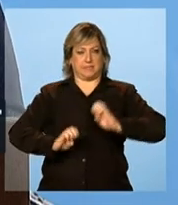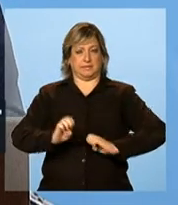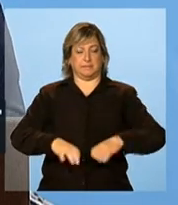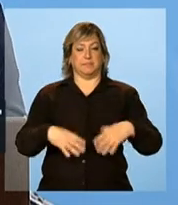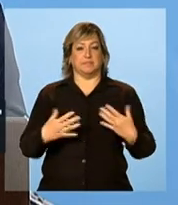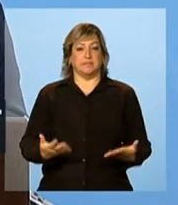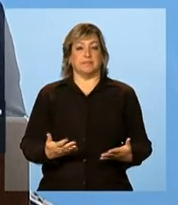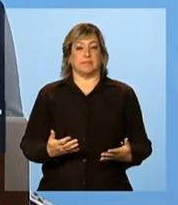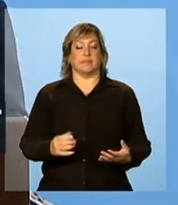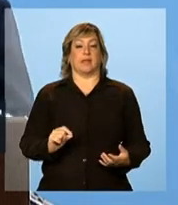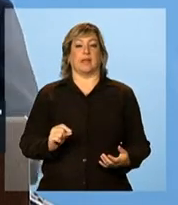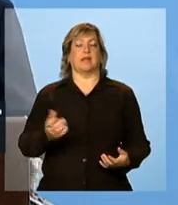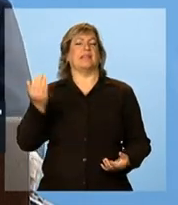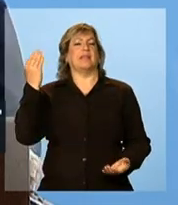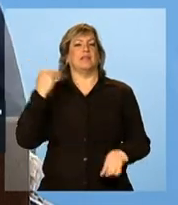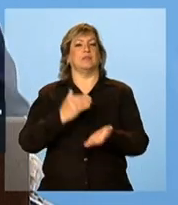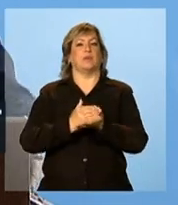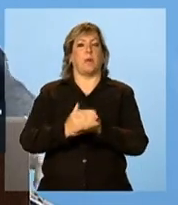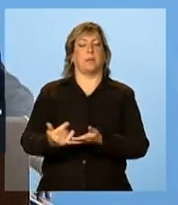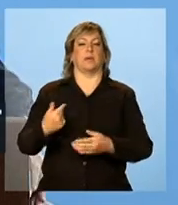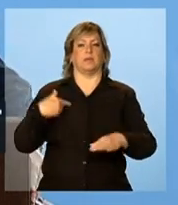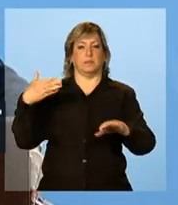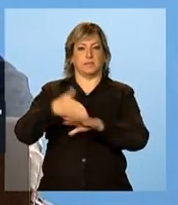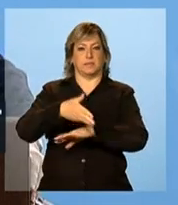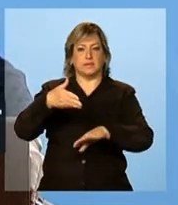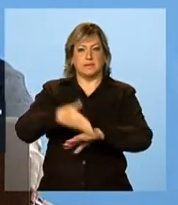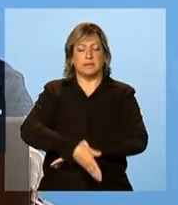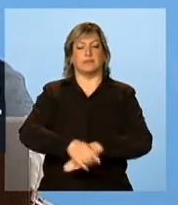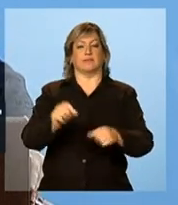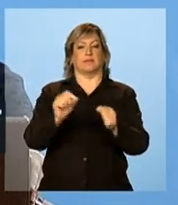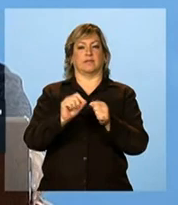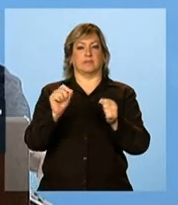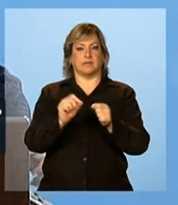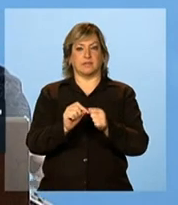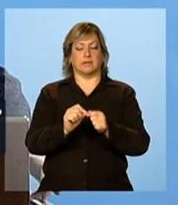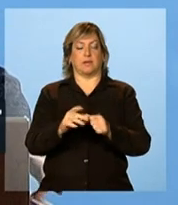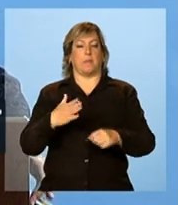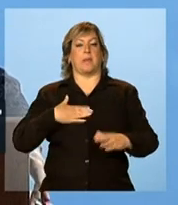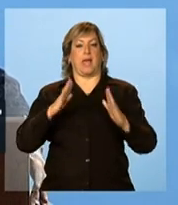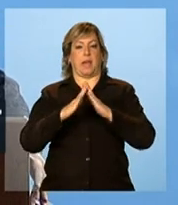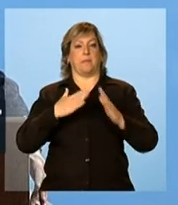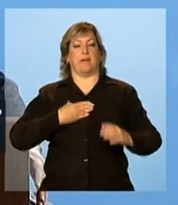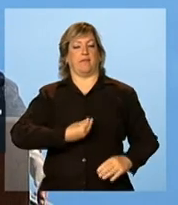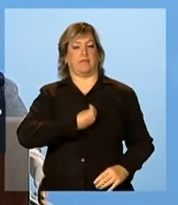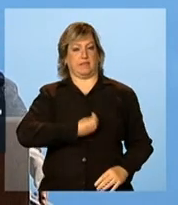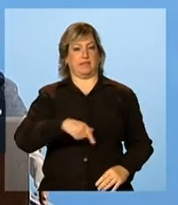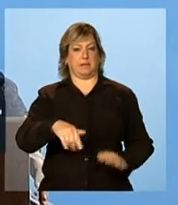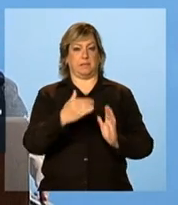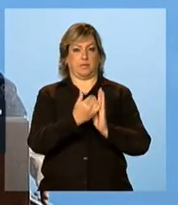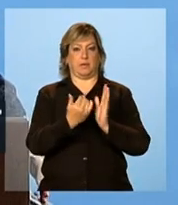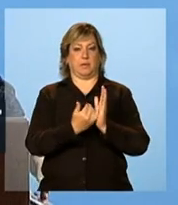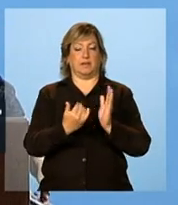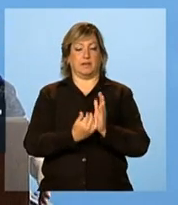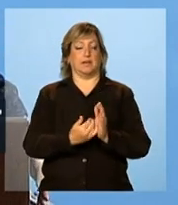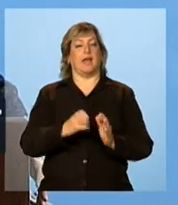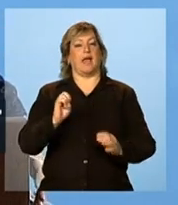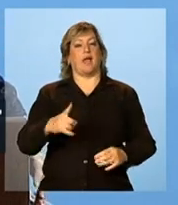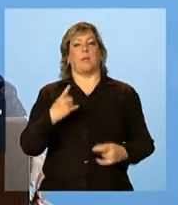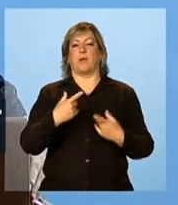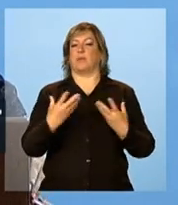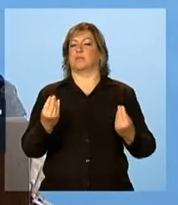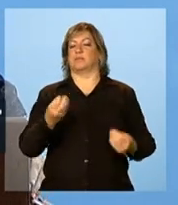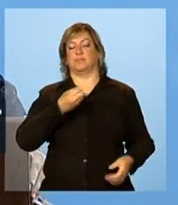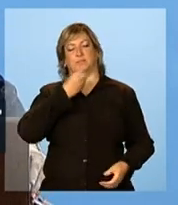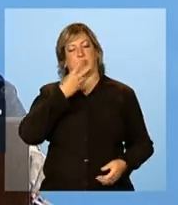o início, eu ter participado da elaboração do Minha Casa Minha Vida, é algo muito